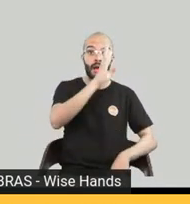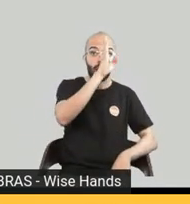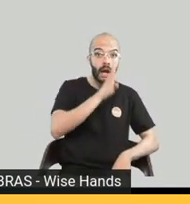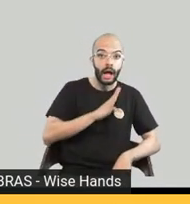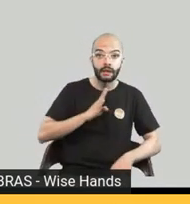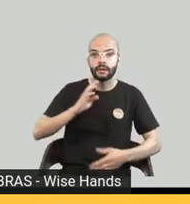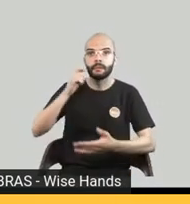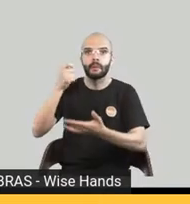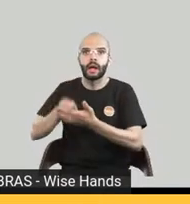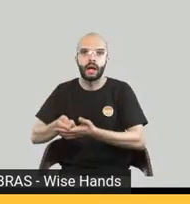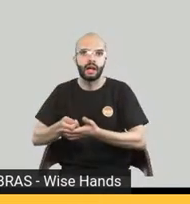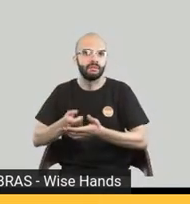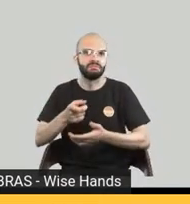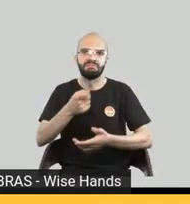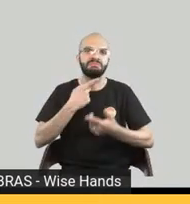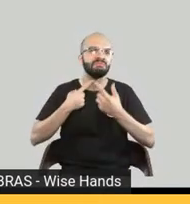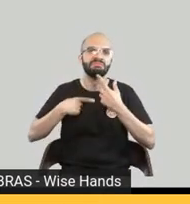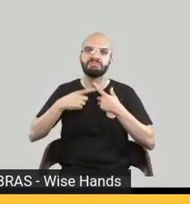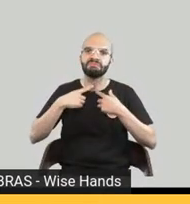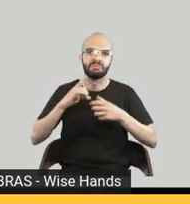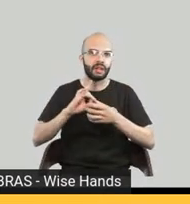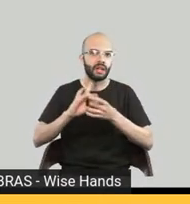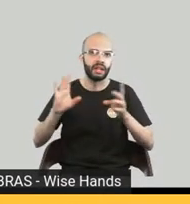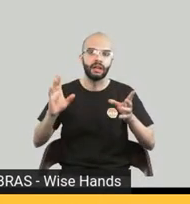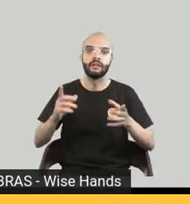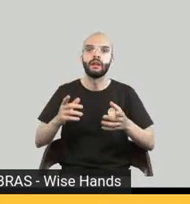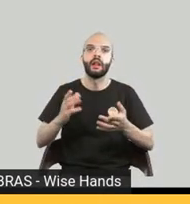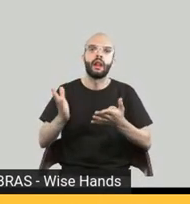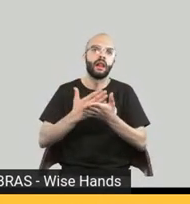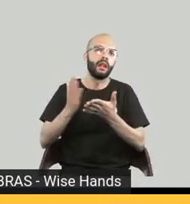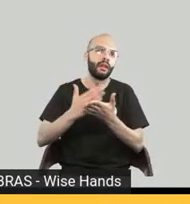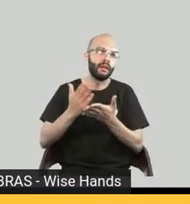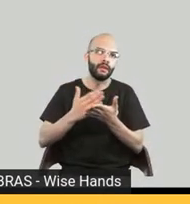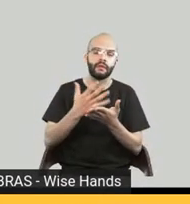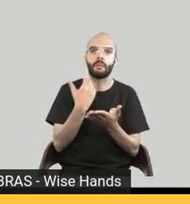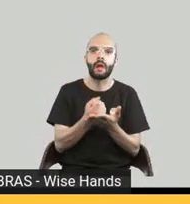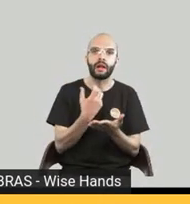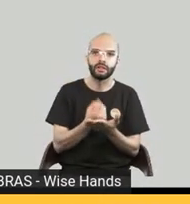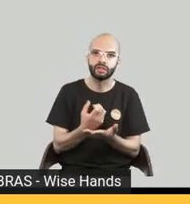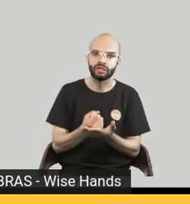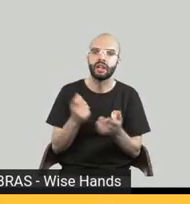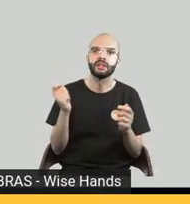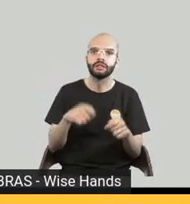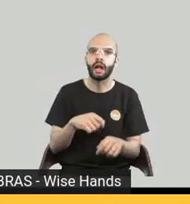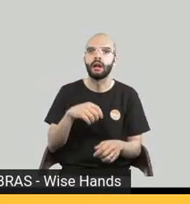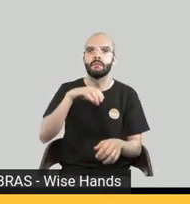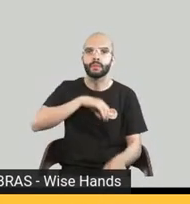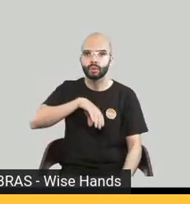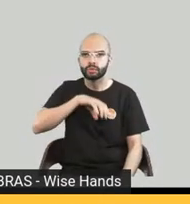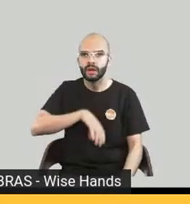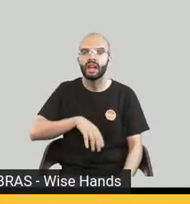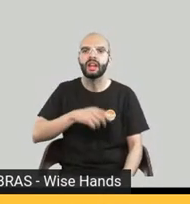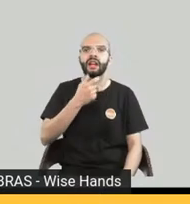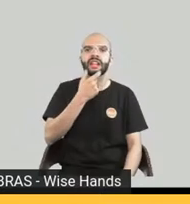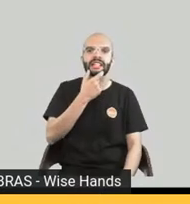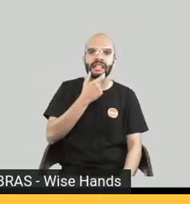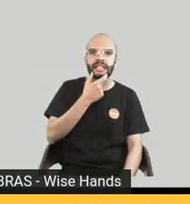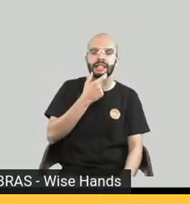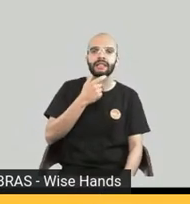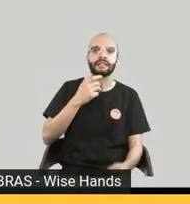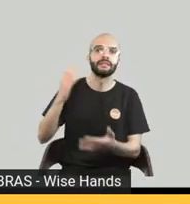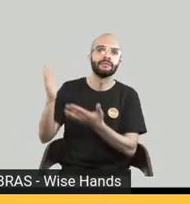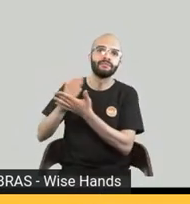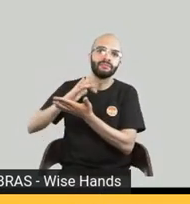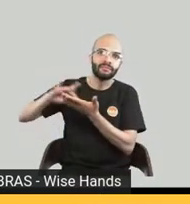está com um catálogo muito interessante nosso catálogo tem obras em português e obras em inglês também além dos e-books e